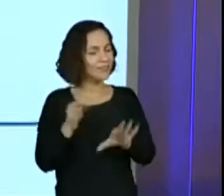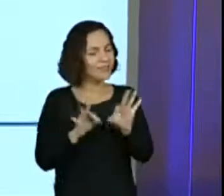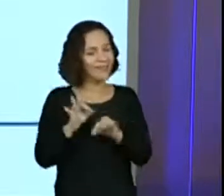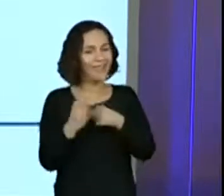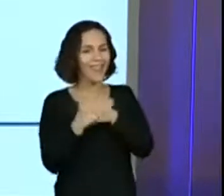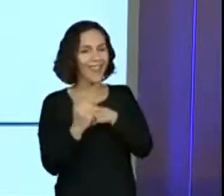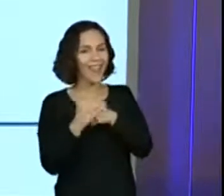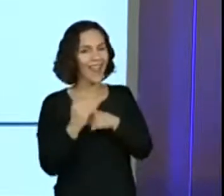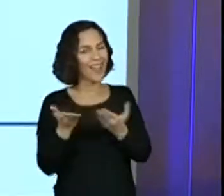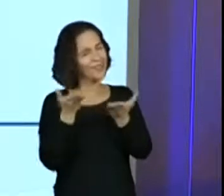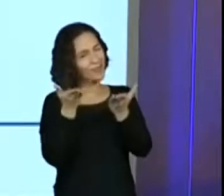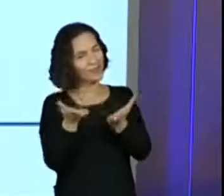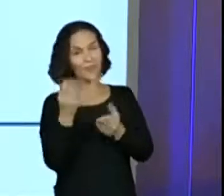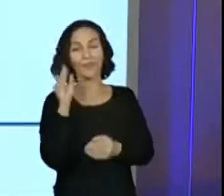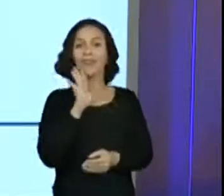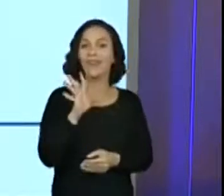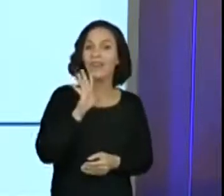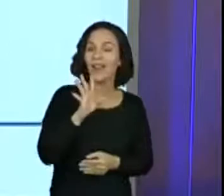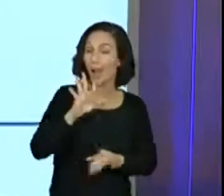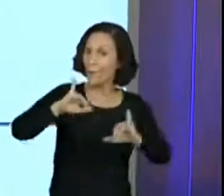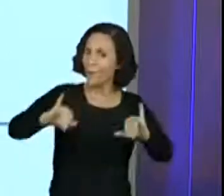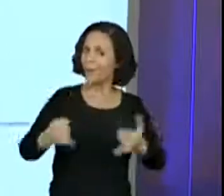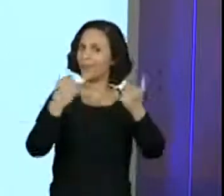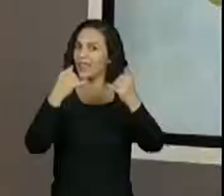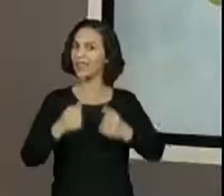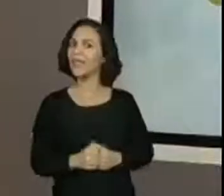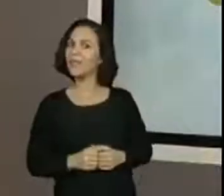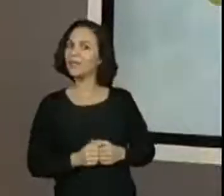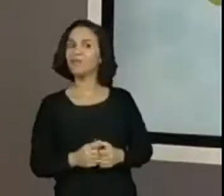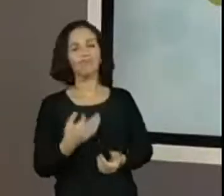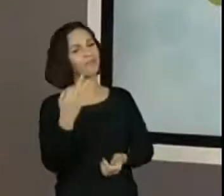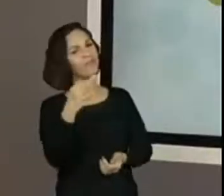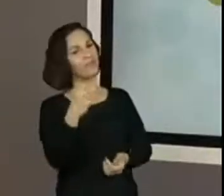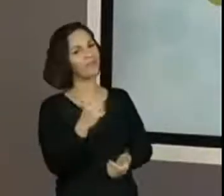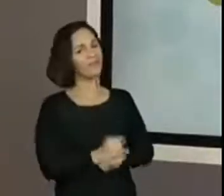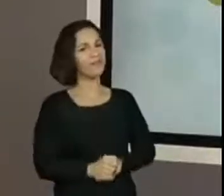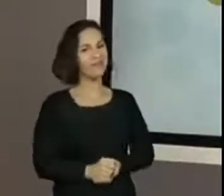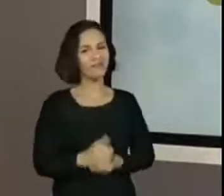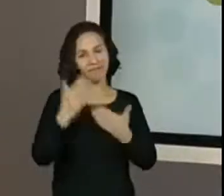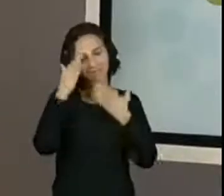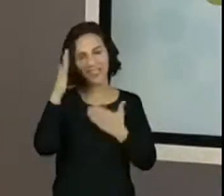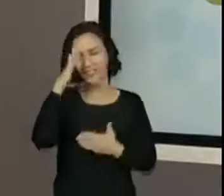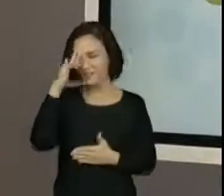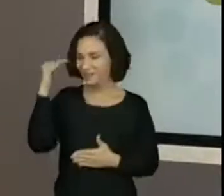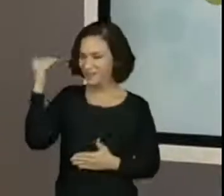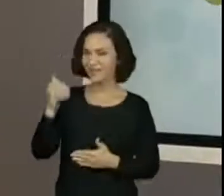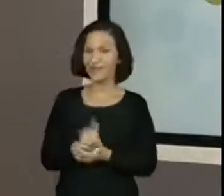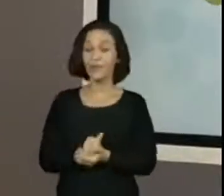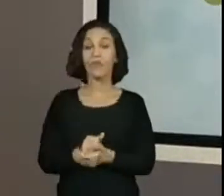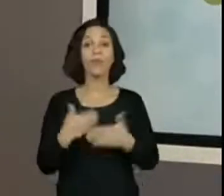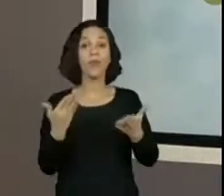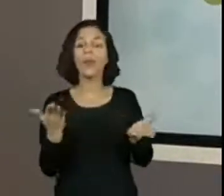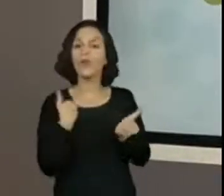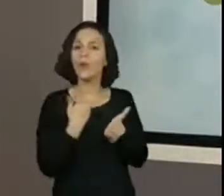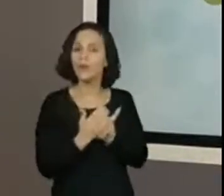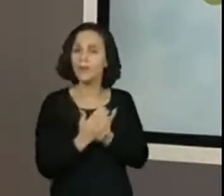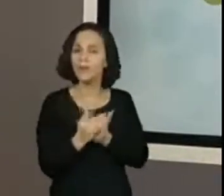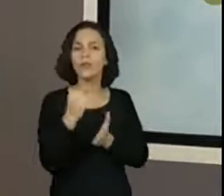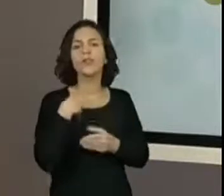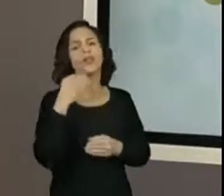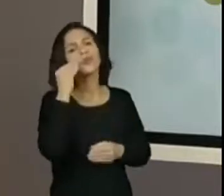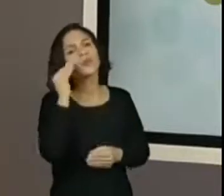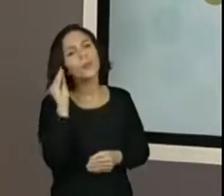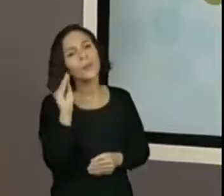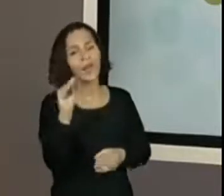carinho, está super legal. Vamos aproveitar, hein? Isso aí, muito obrigada, Regiane. Imagina. Antes da gente começar, eu queria mandar um